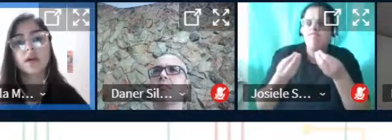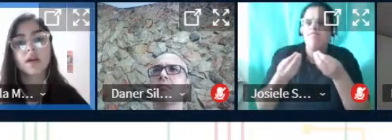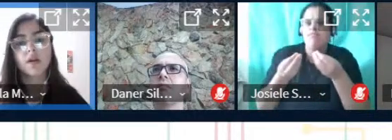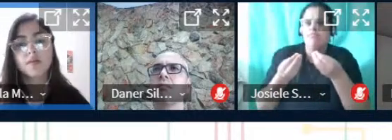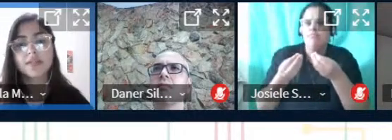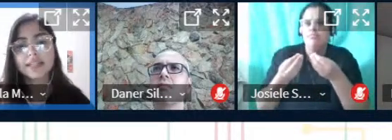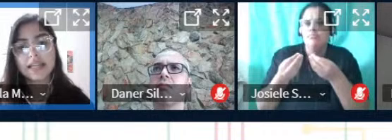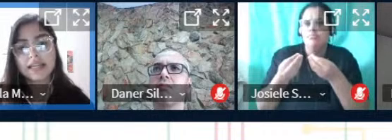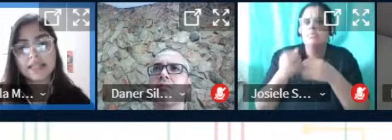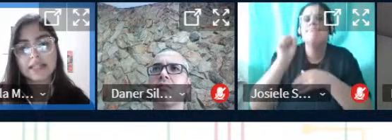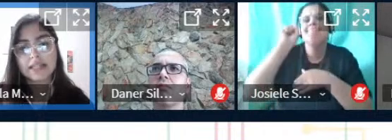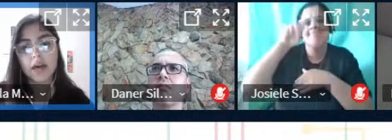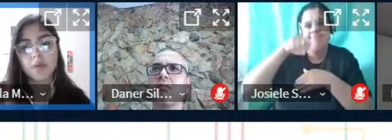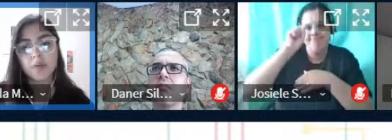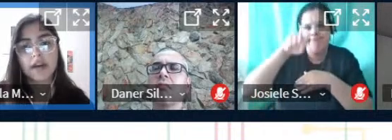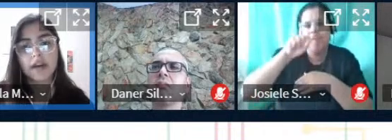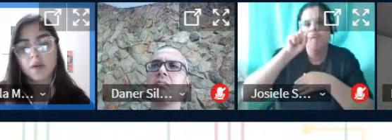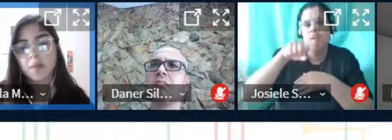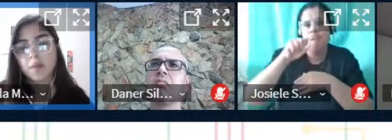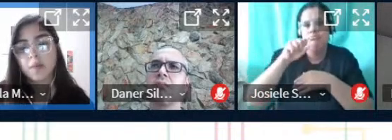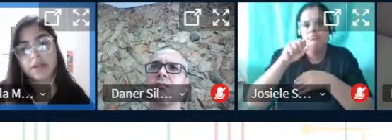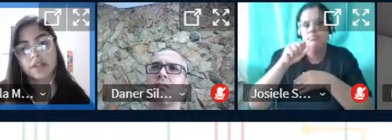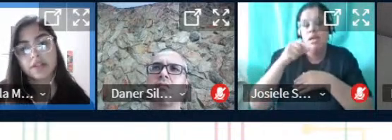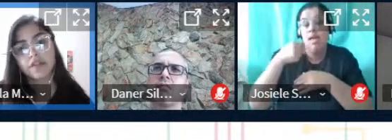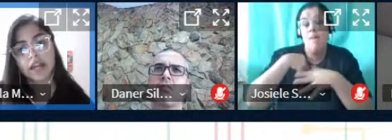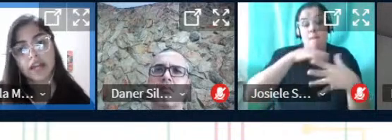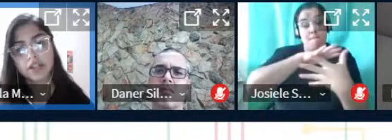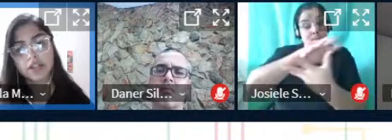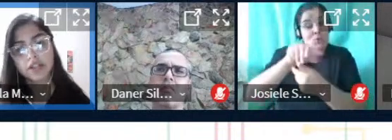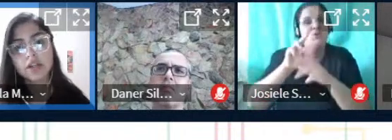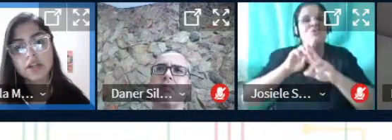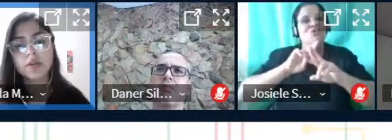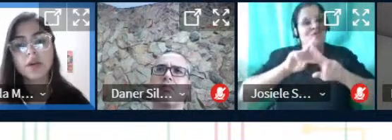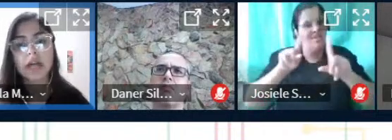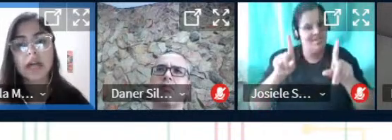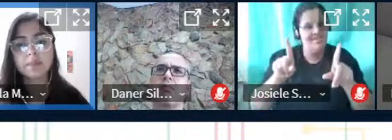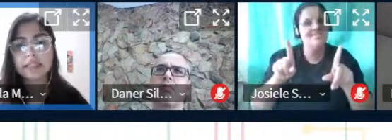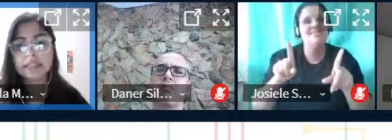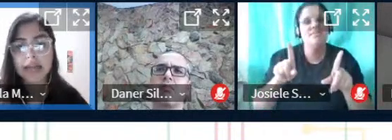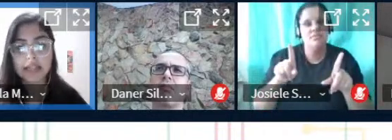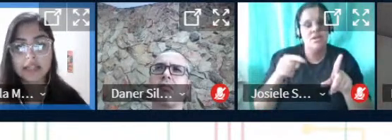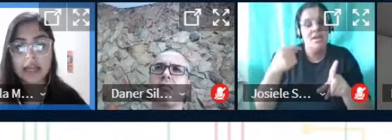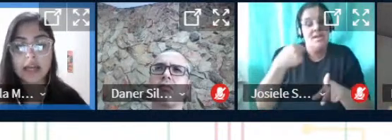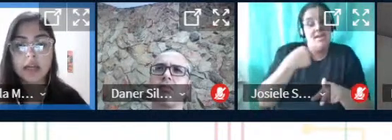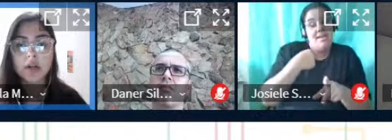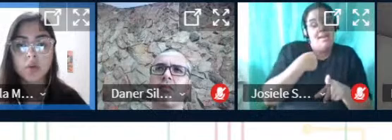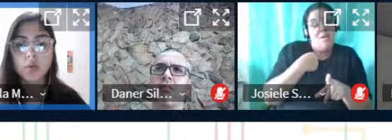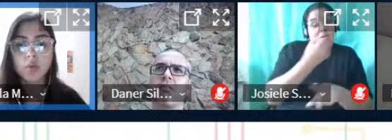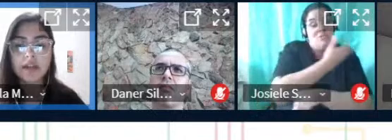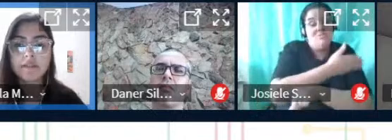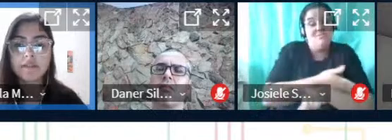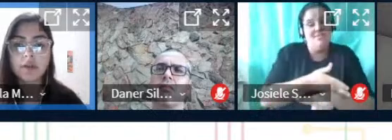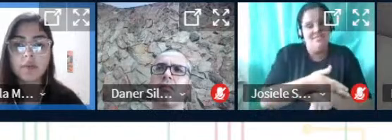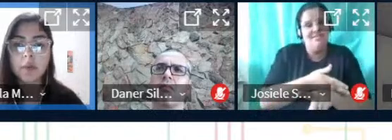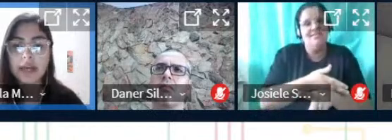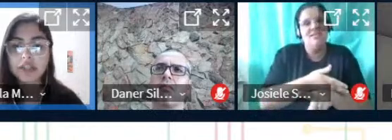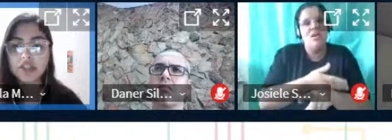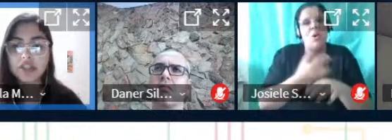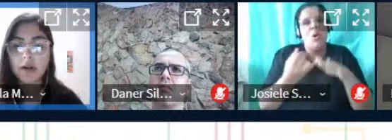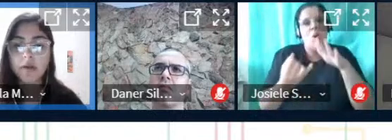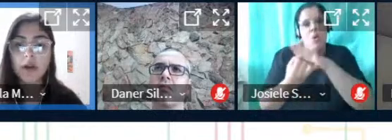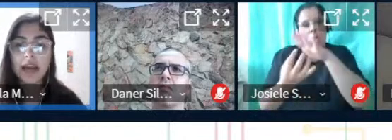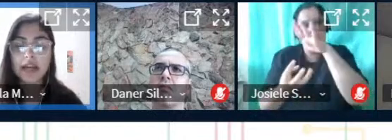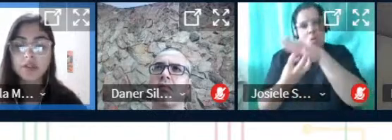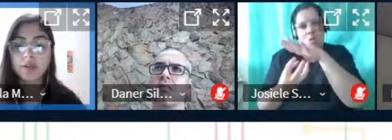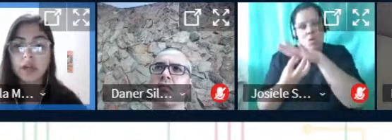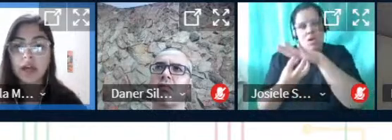Com certeza né é um universo completamente diferente do que eu estava ambientada né o IFE normalmente